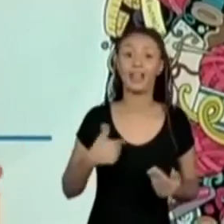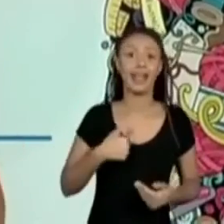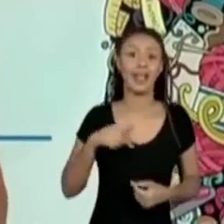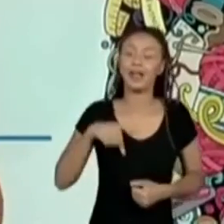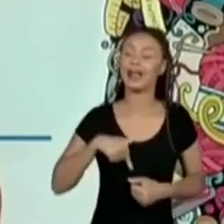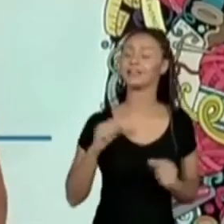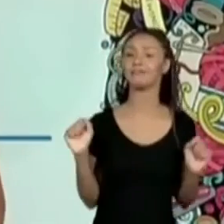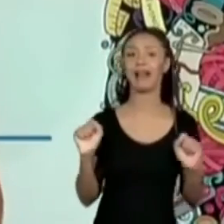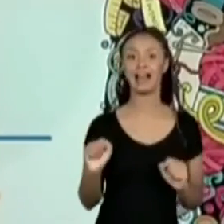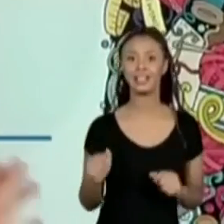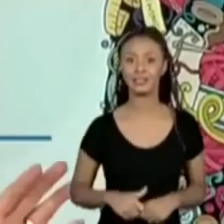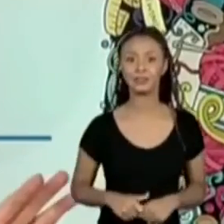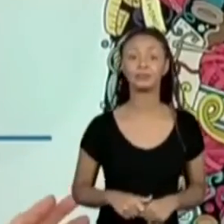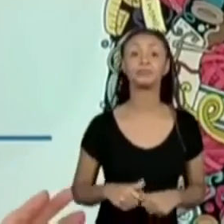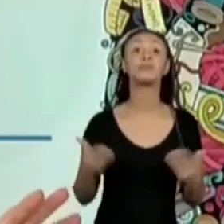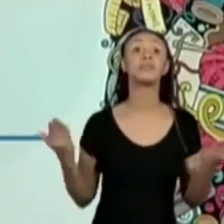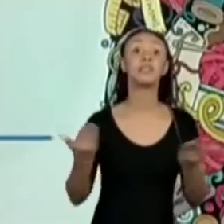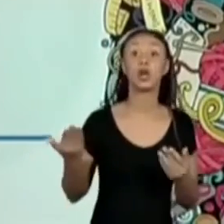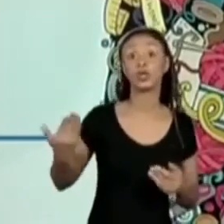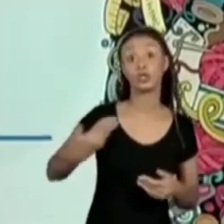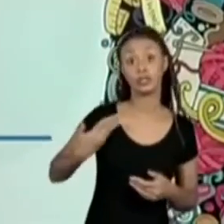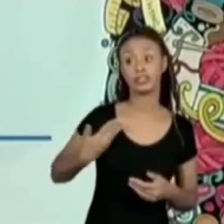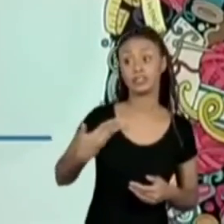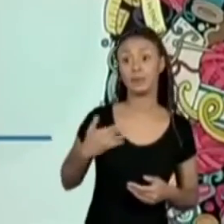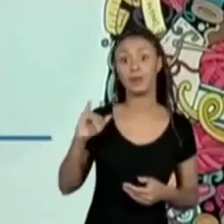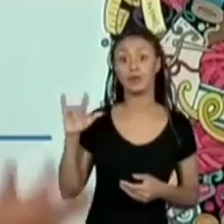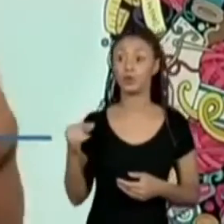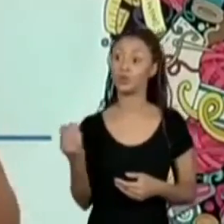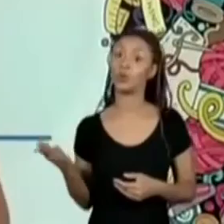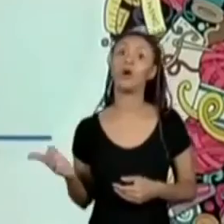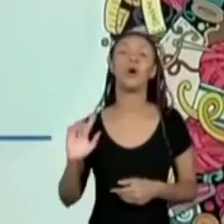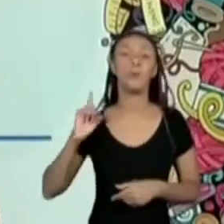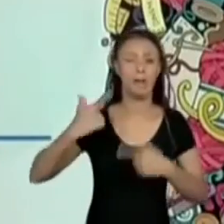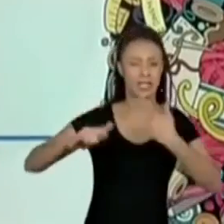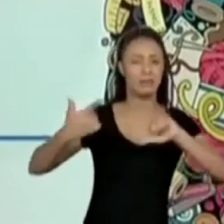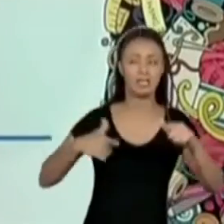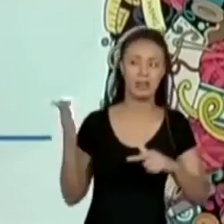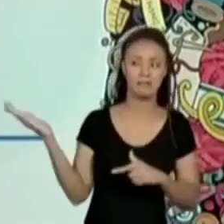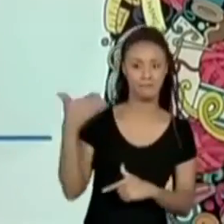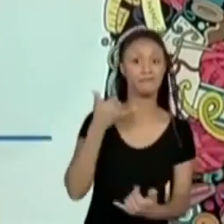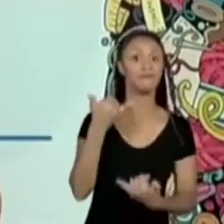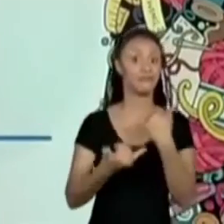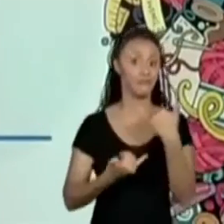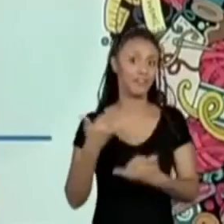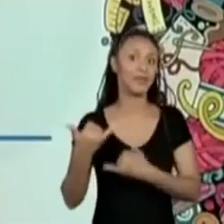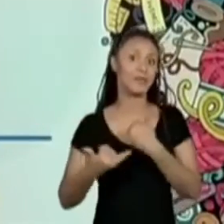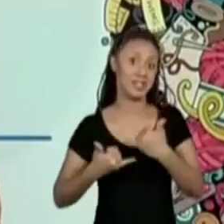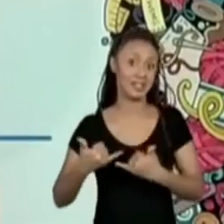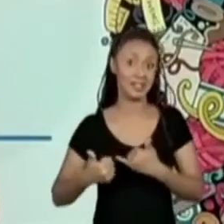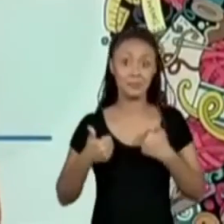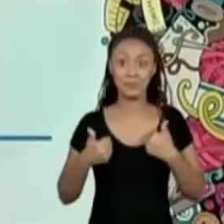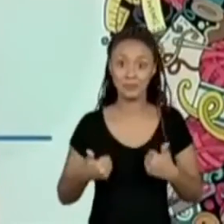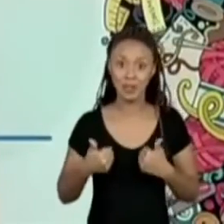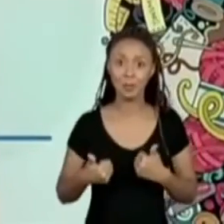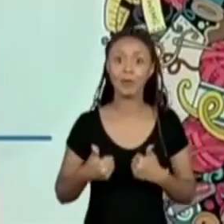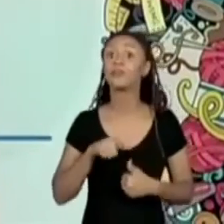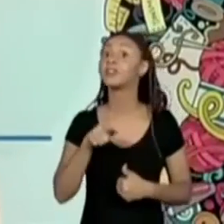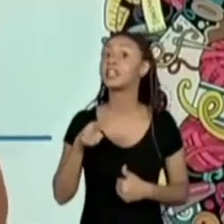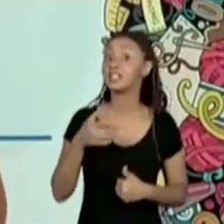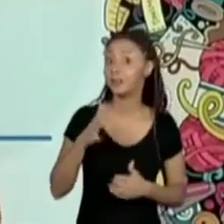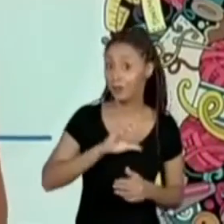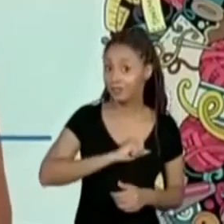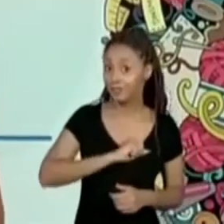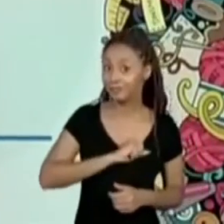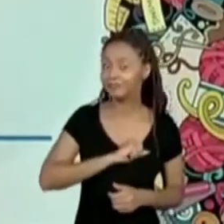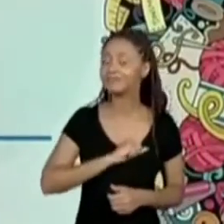adorei. Vou trazer os amigos do João Pedro para brincarem com a gente em outras aulas aí também. O que vocês acham?